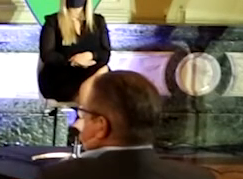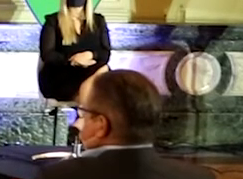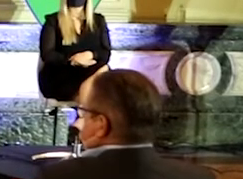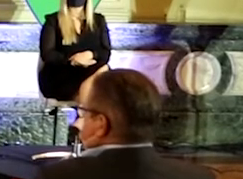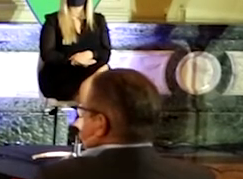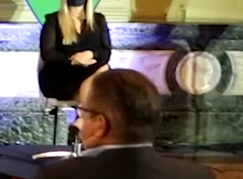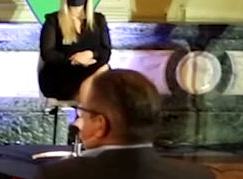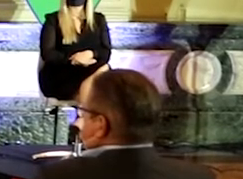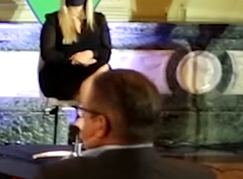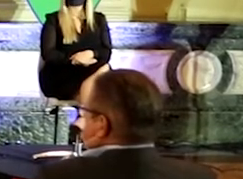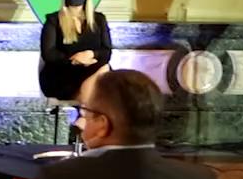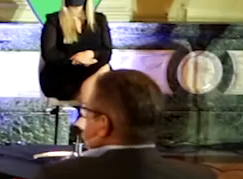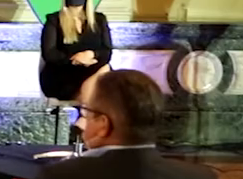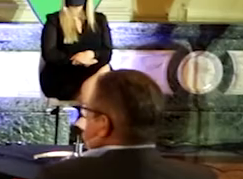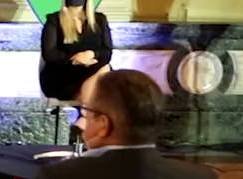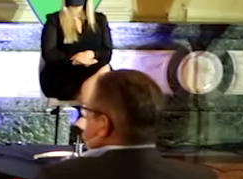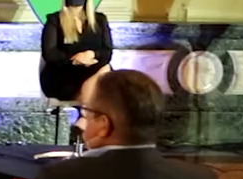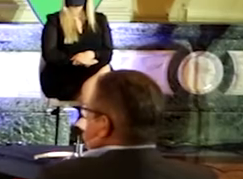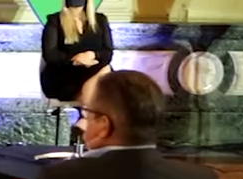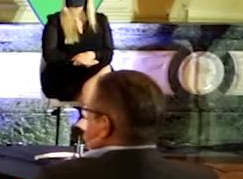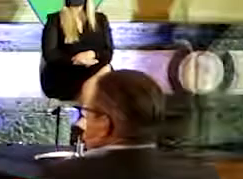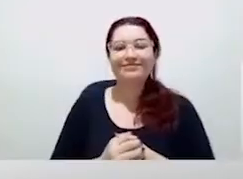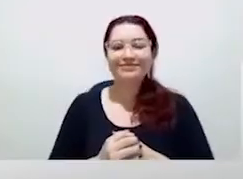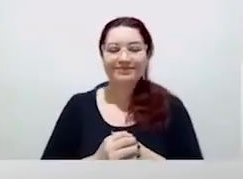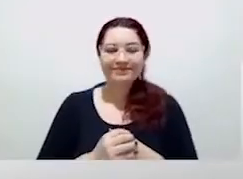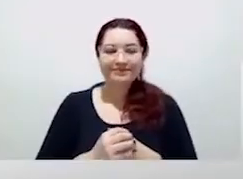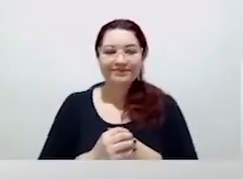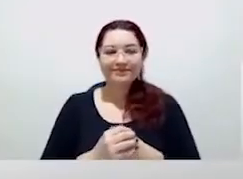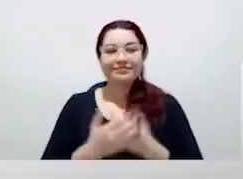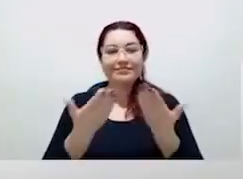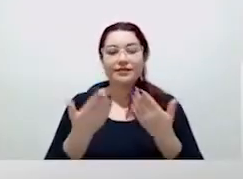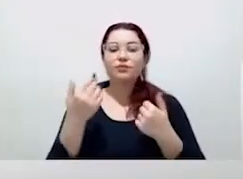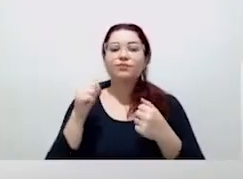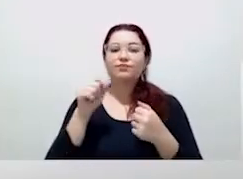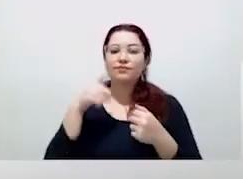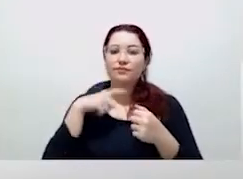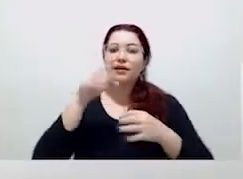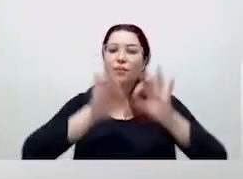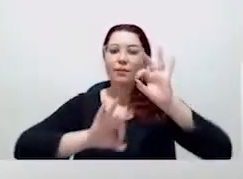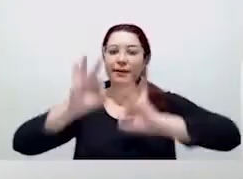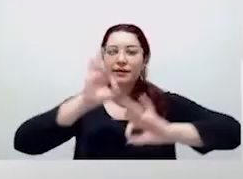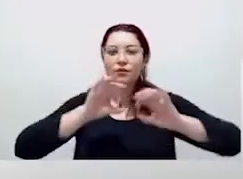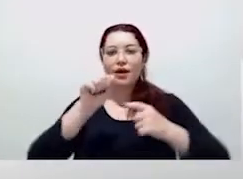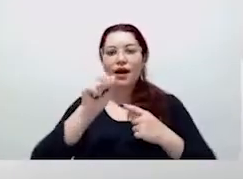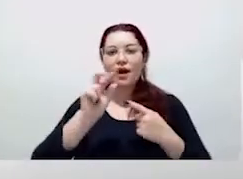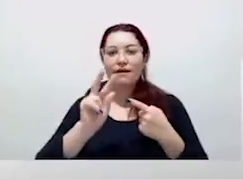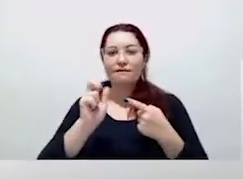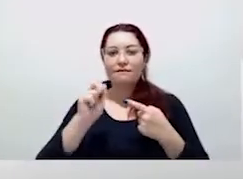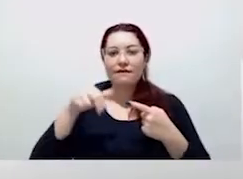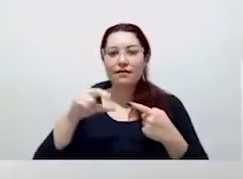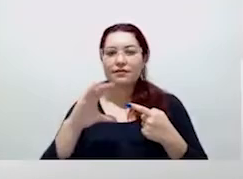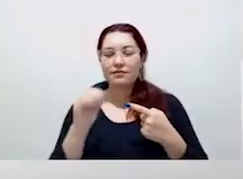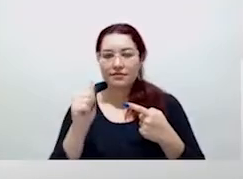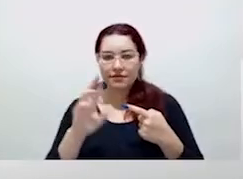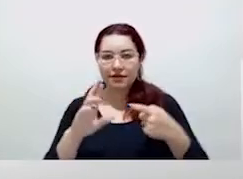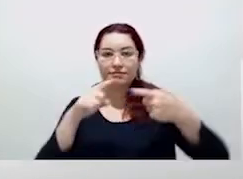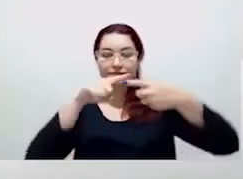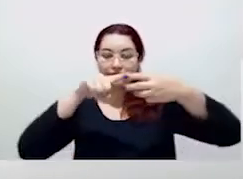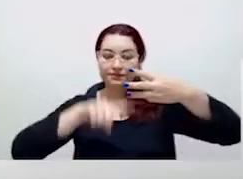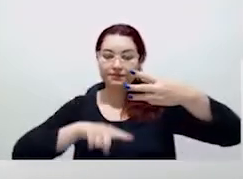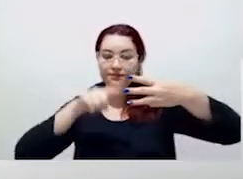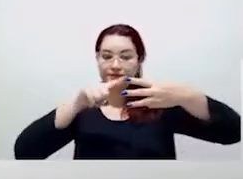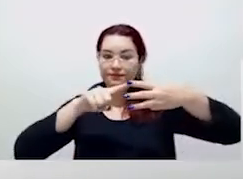acompanhou o ato que prevê recursos para o nosso hospital. O Avançar vem dividido em três eixos. O Avançar no